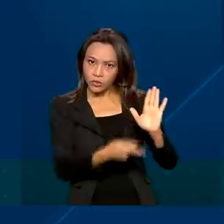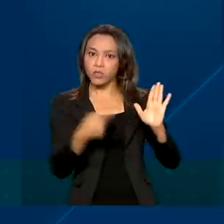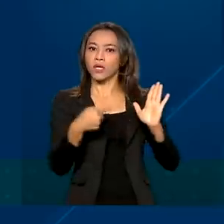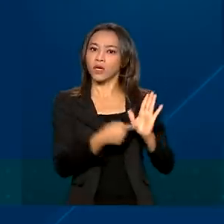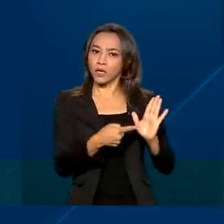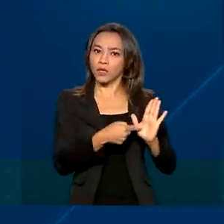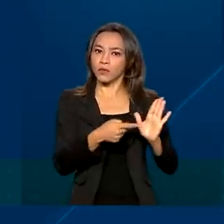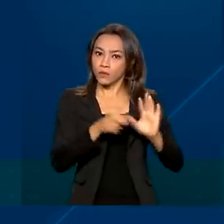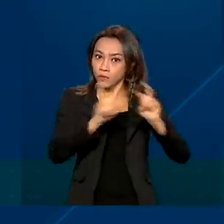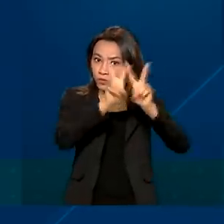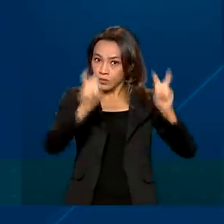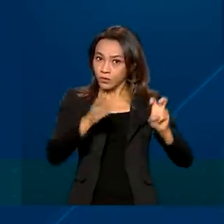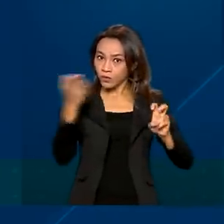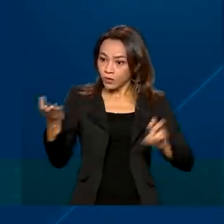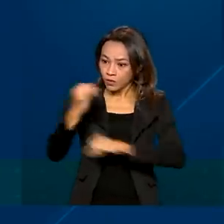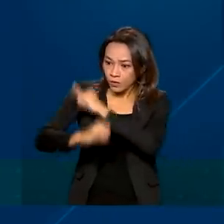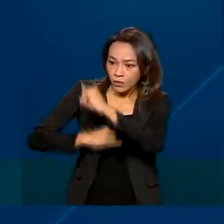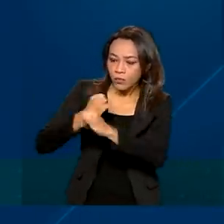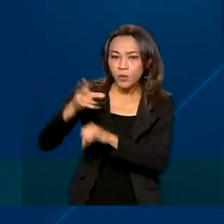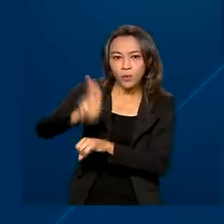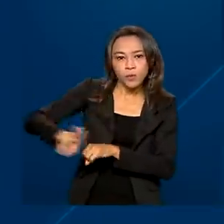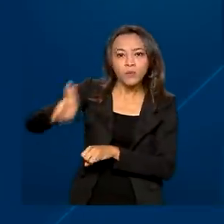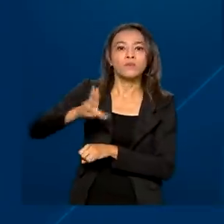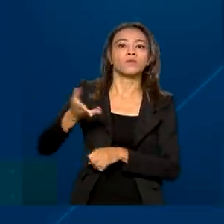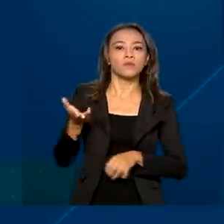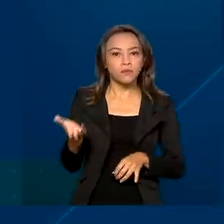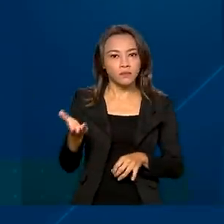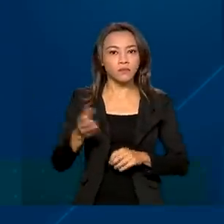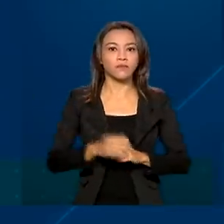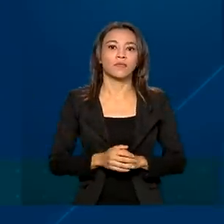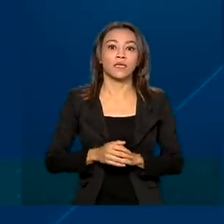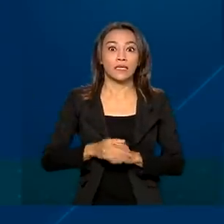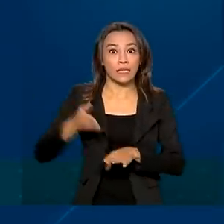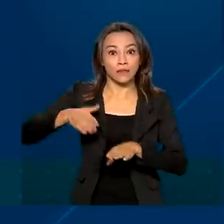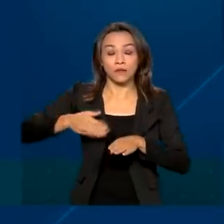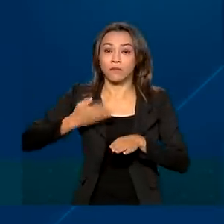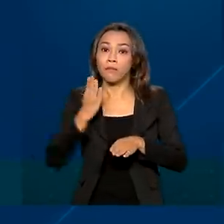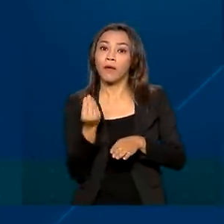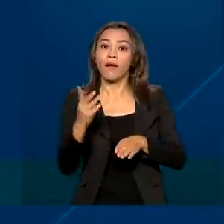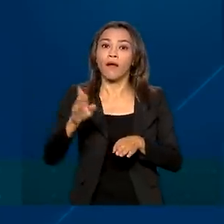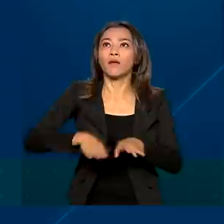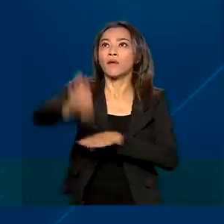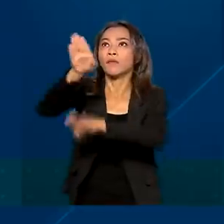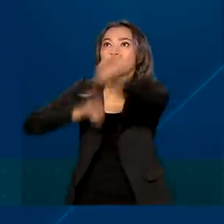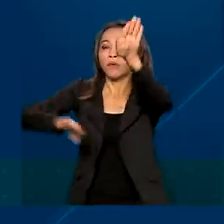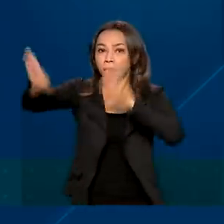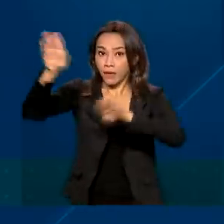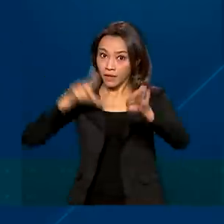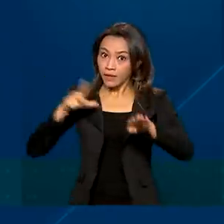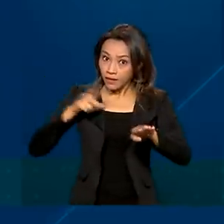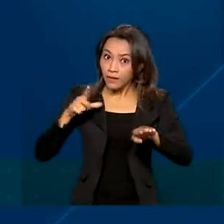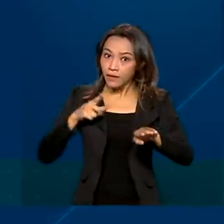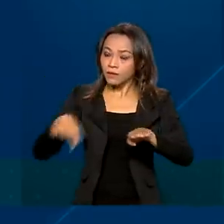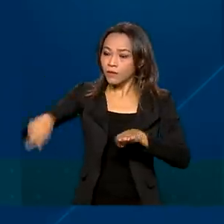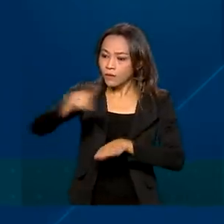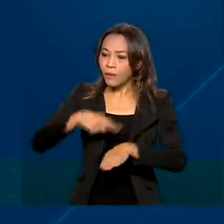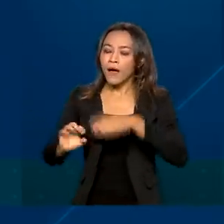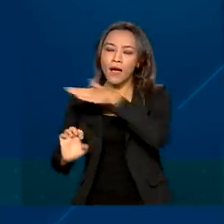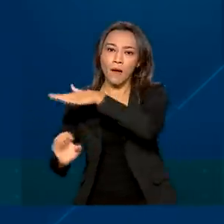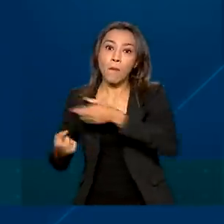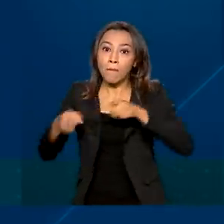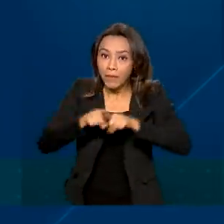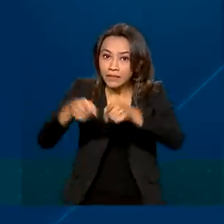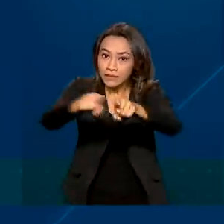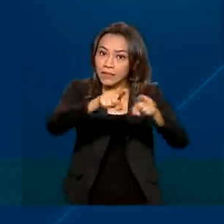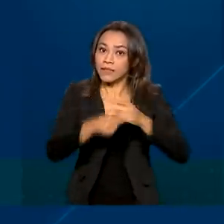geralmente isso não ultrapassa a nossa faixa de domínio. E tendo a parceria das empresas que fazem a nossa manutenção nas rodovias e da